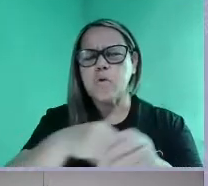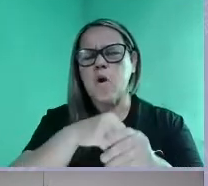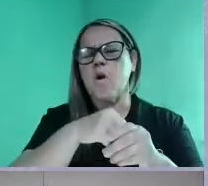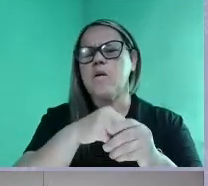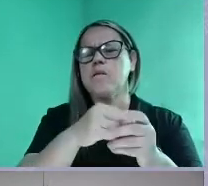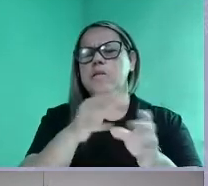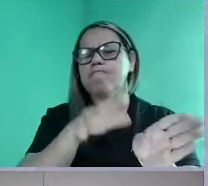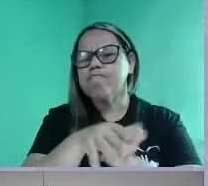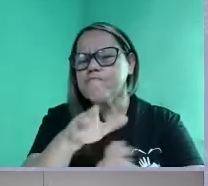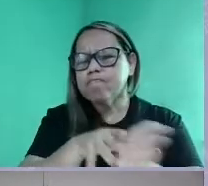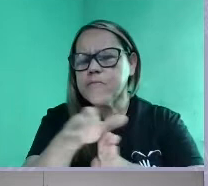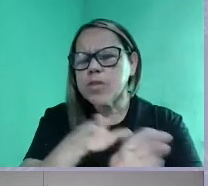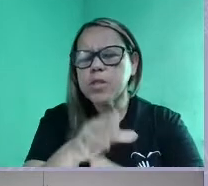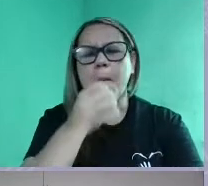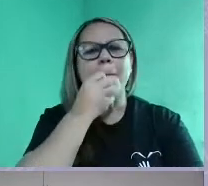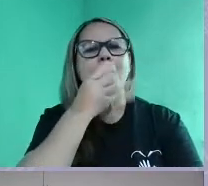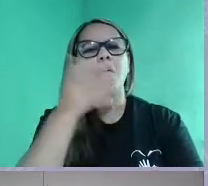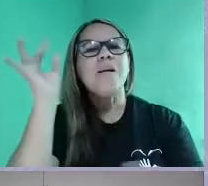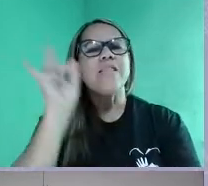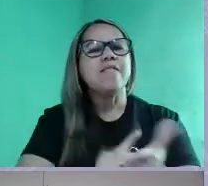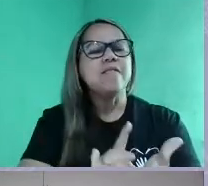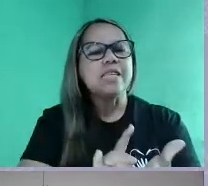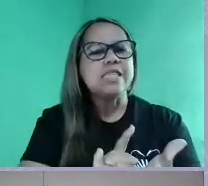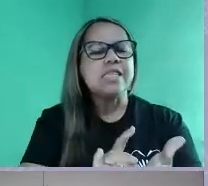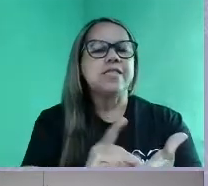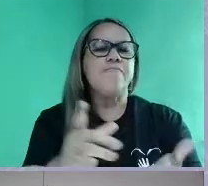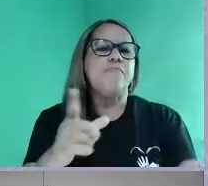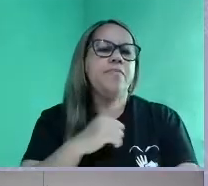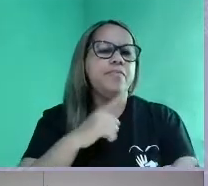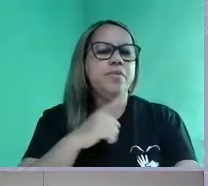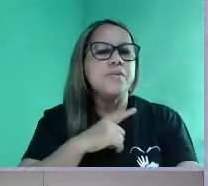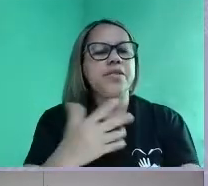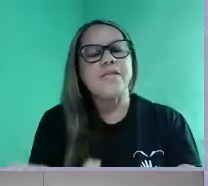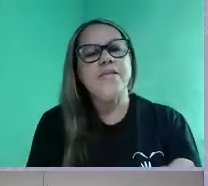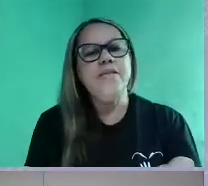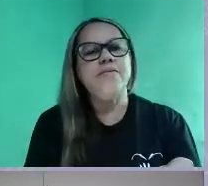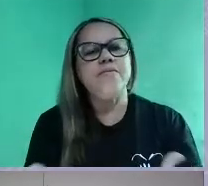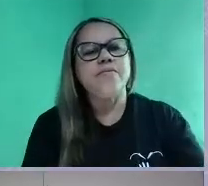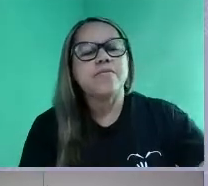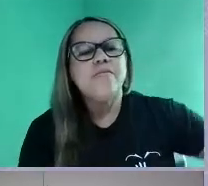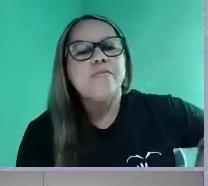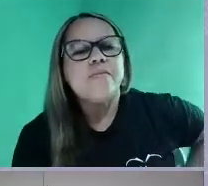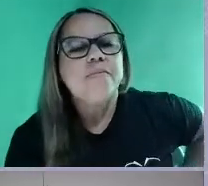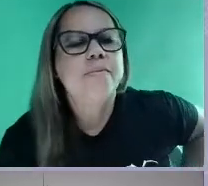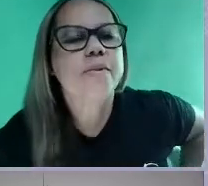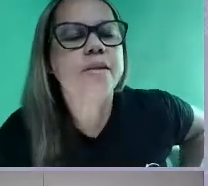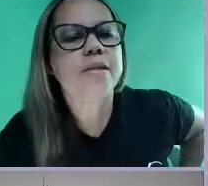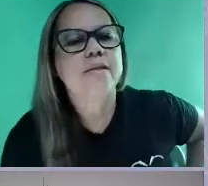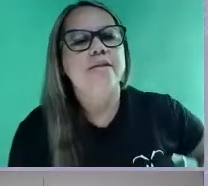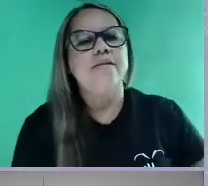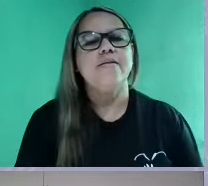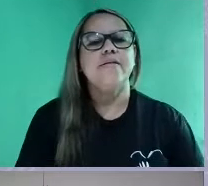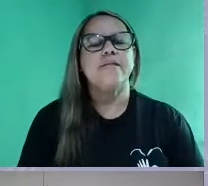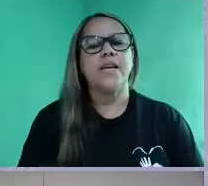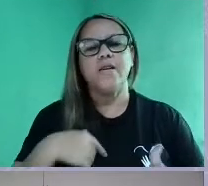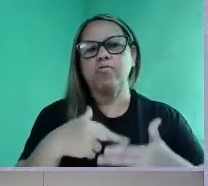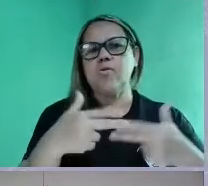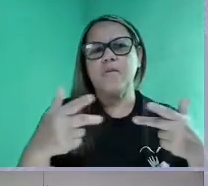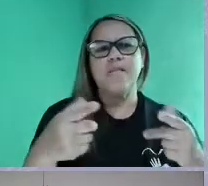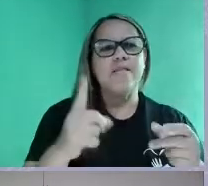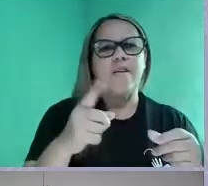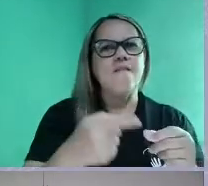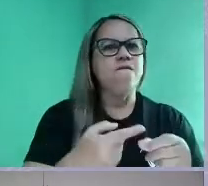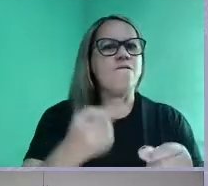positiva da realidade, né? Existem mudanças, né? Elas não retroagem mais, né?